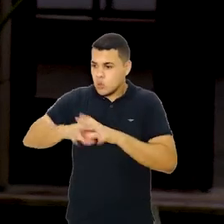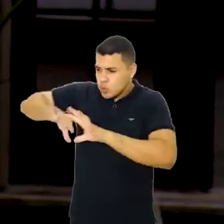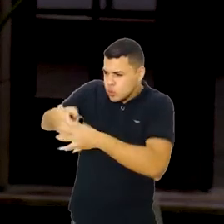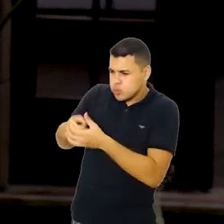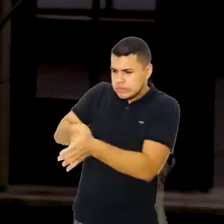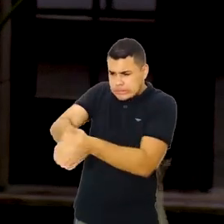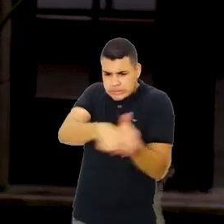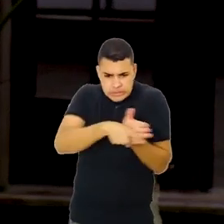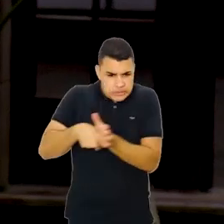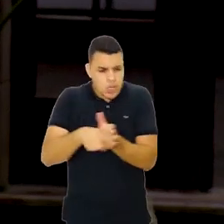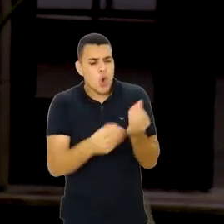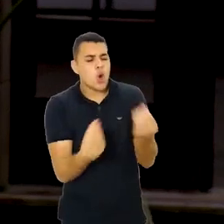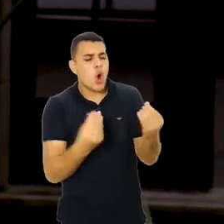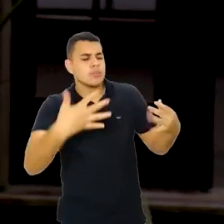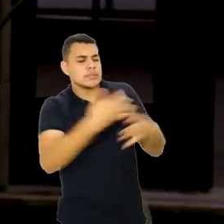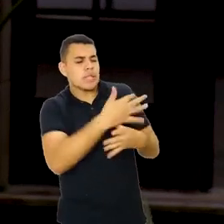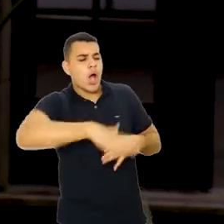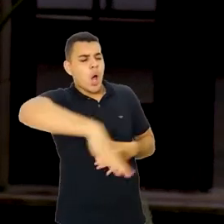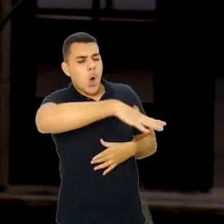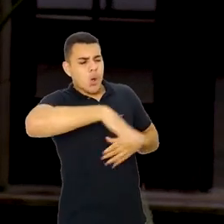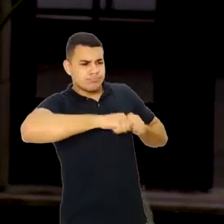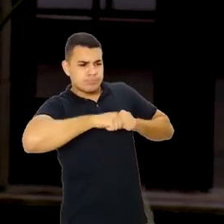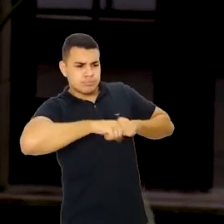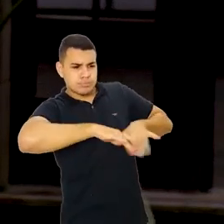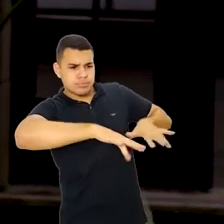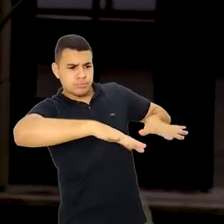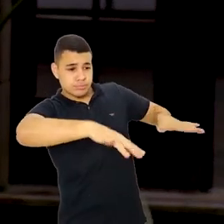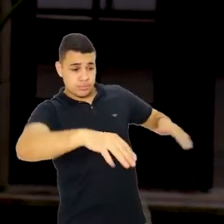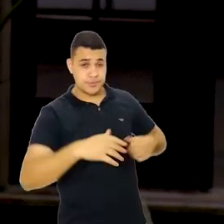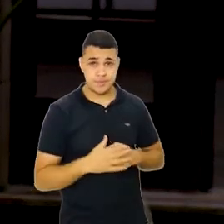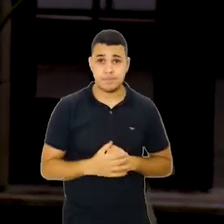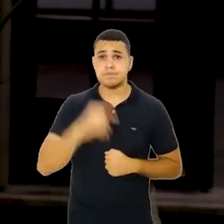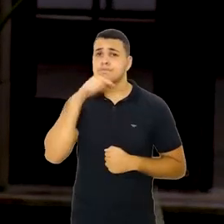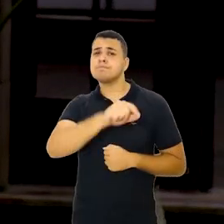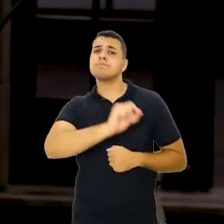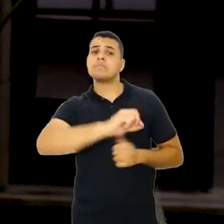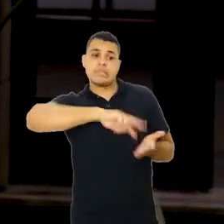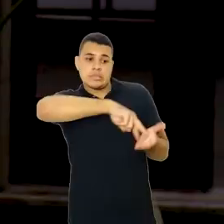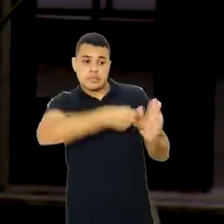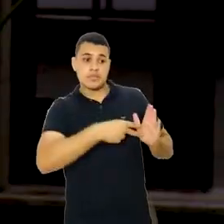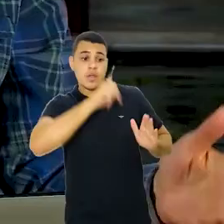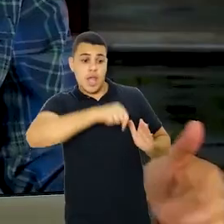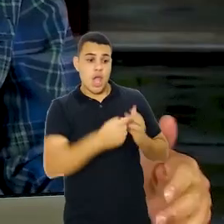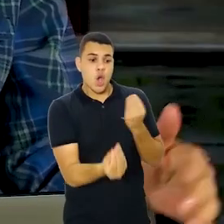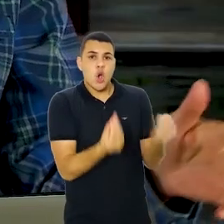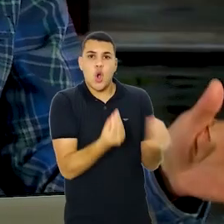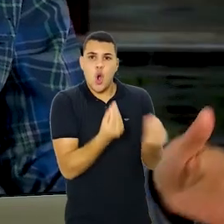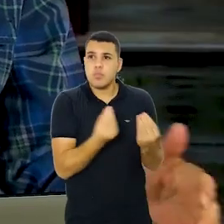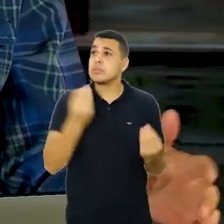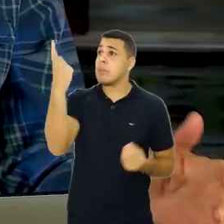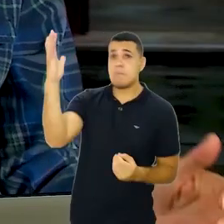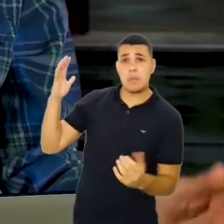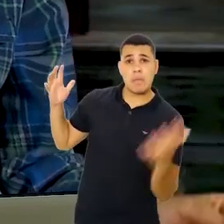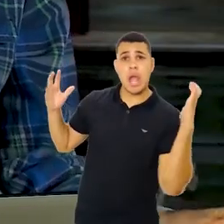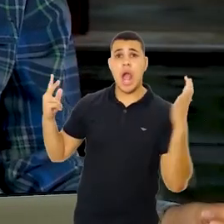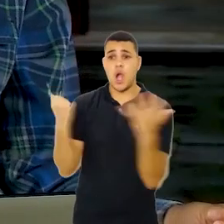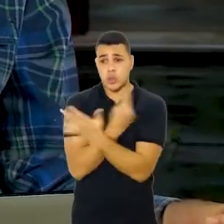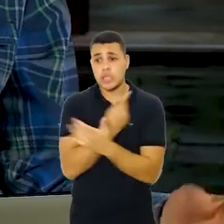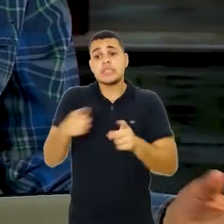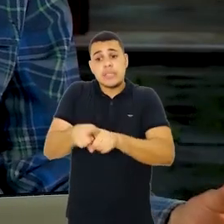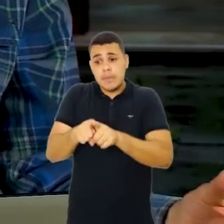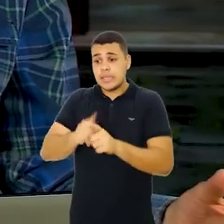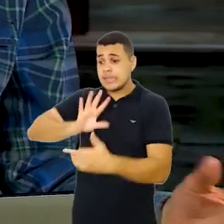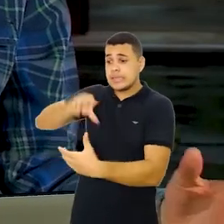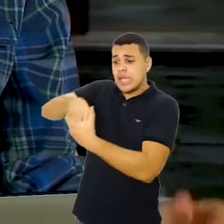limite esperado para a incidência de uma doença em uma determinada localidade. Ela é função de variações que